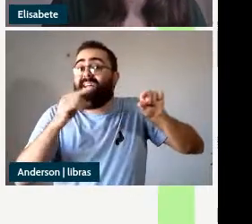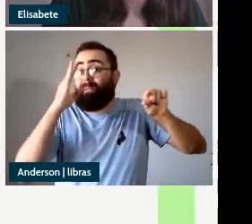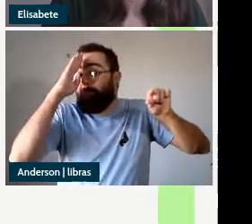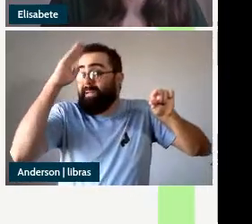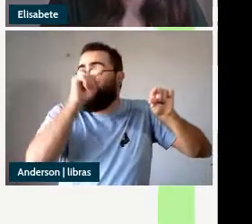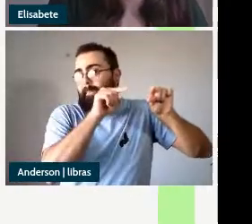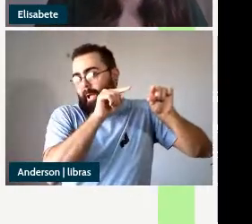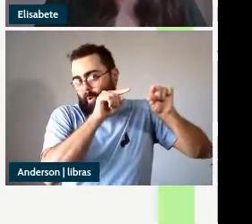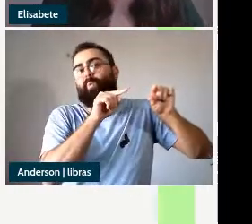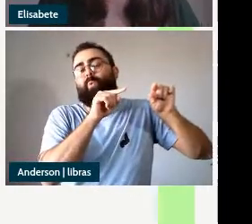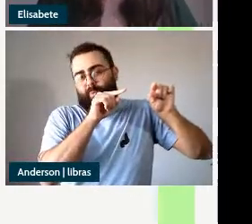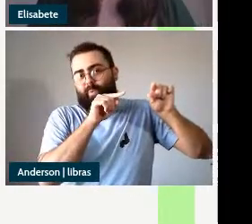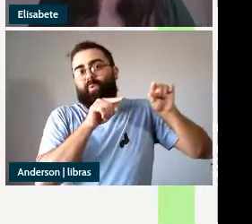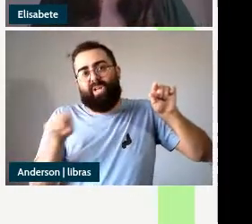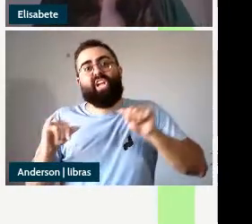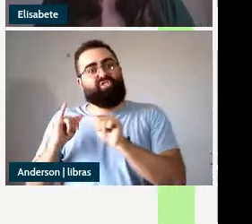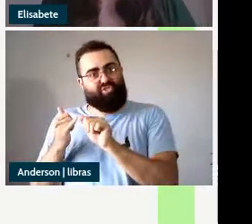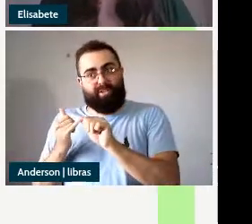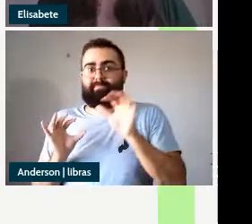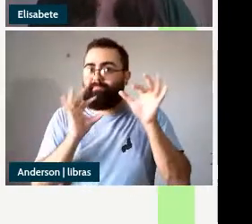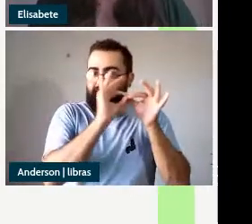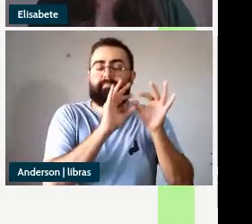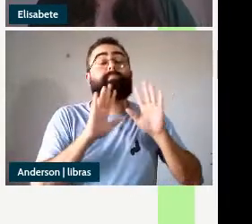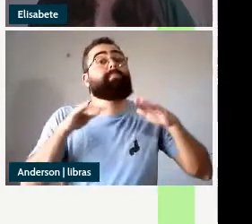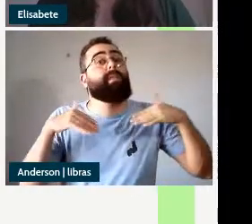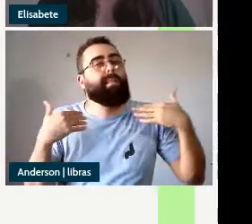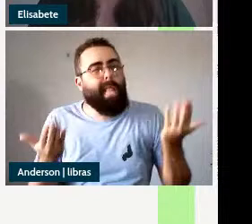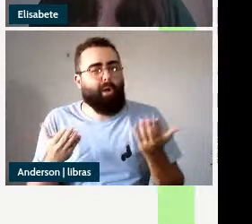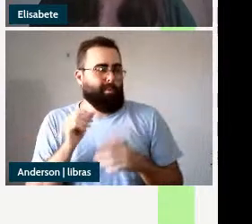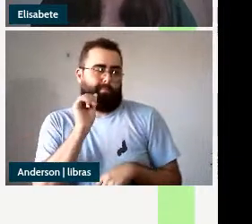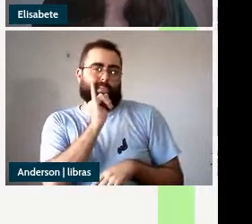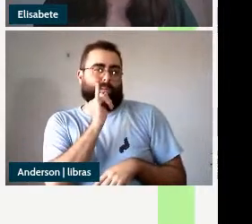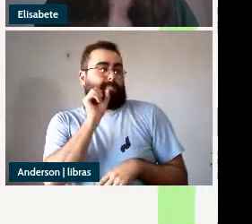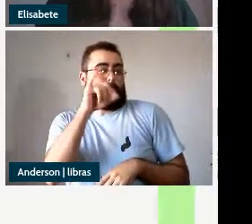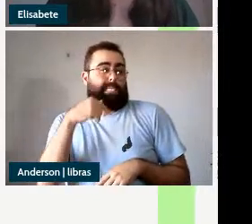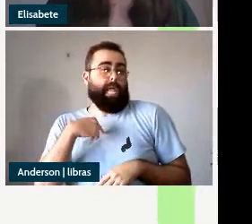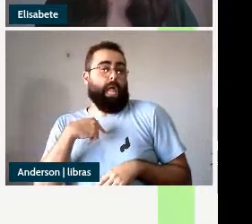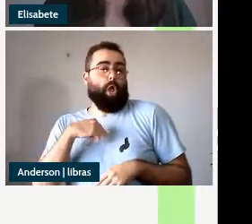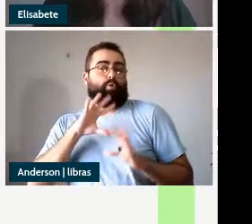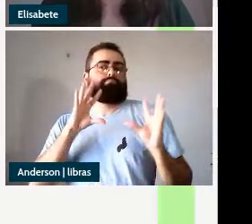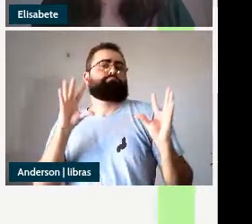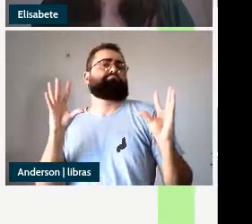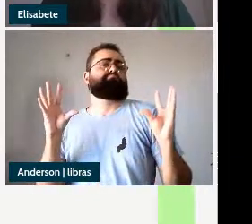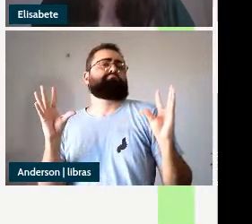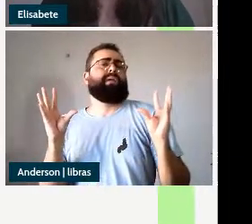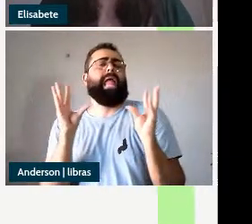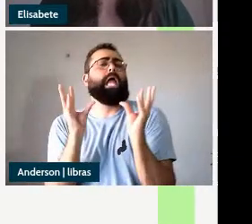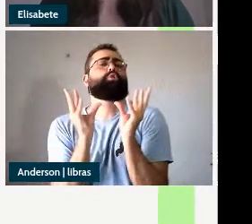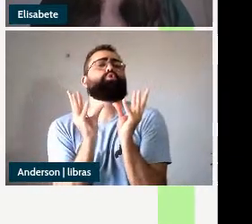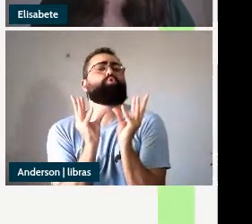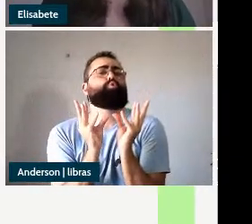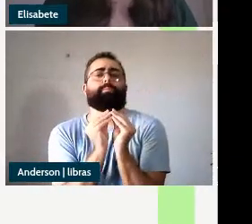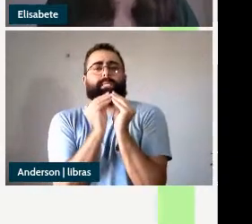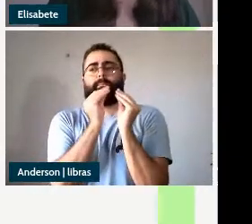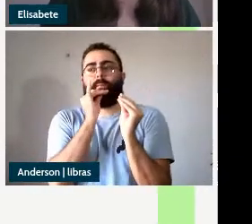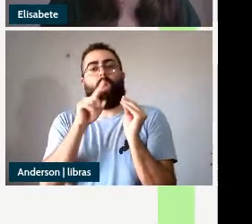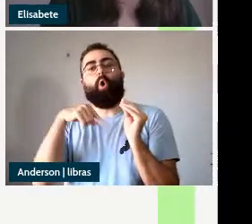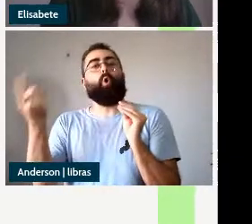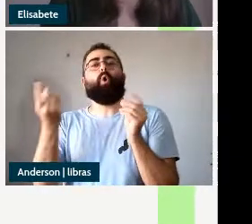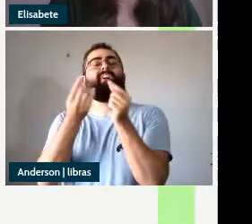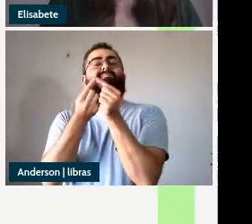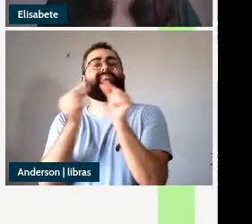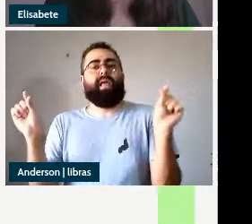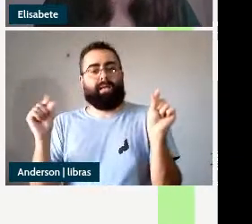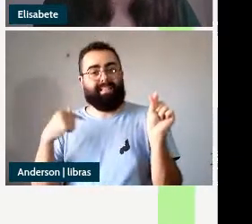primária por isso as paráfrases dessas construções são feitas geralmente com o conectivo quan e com a cópula